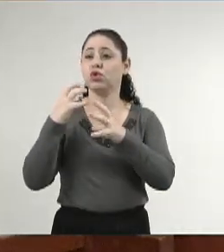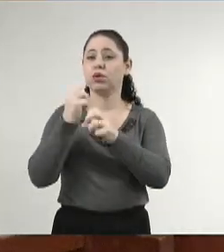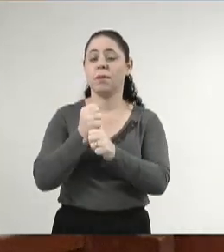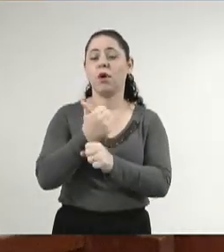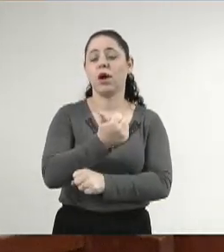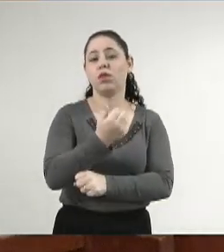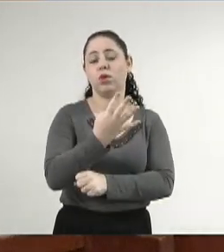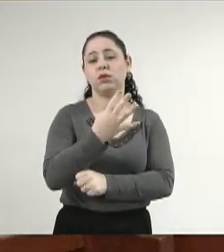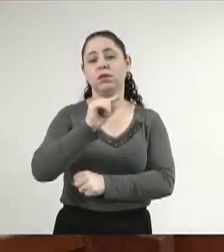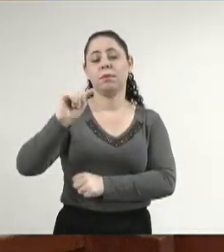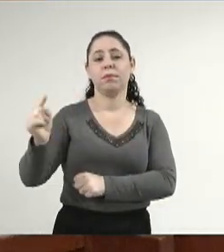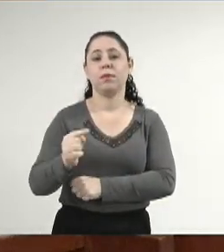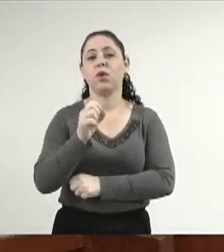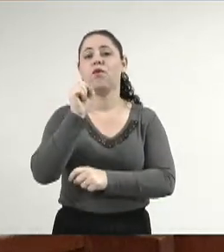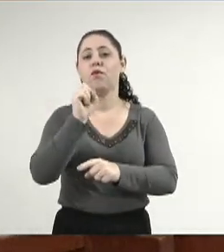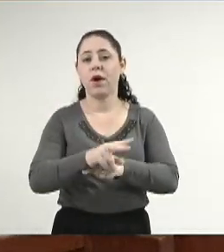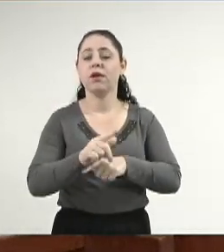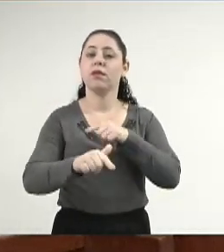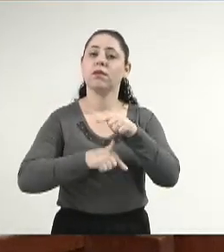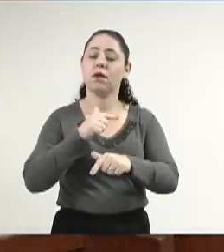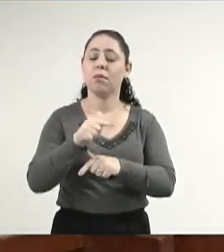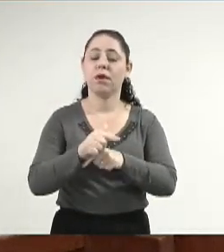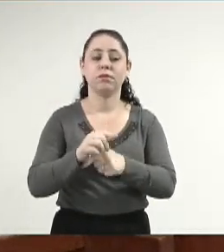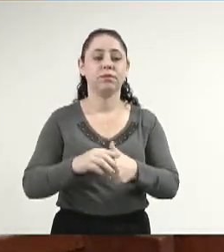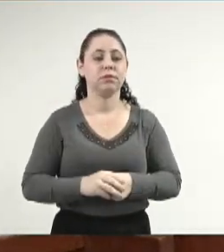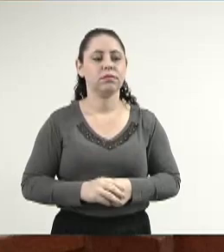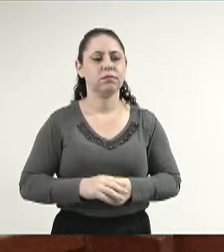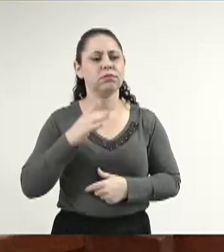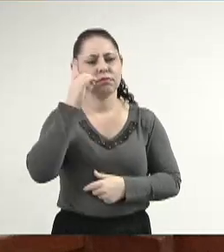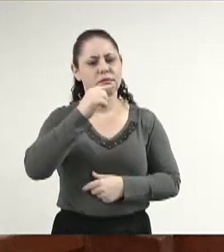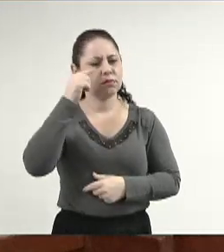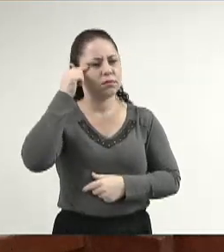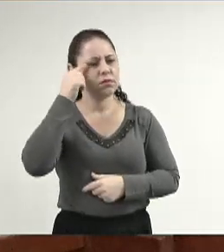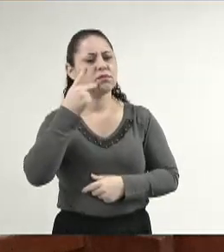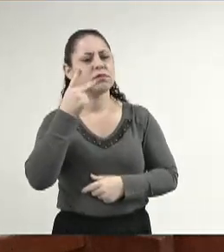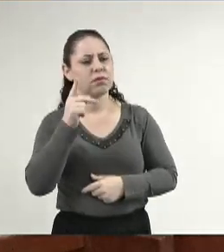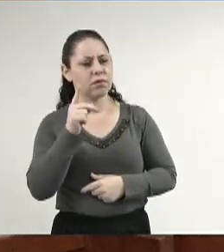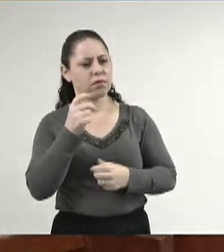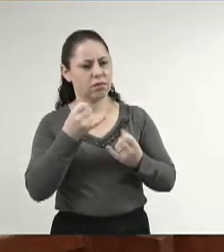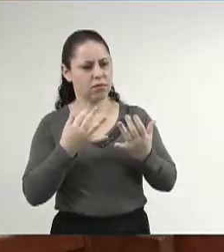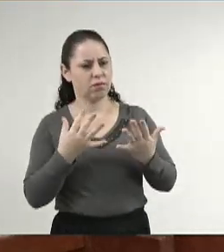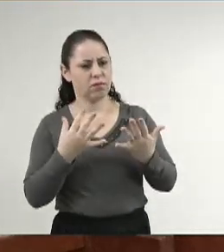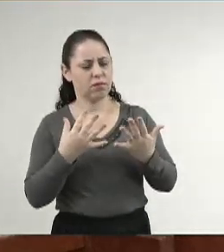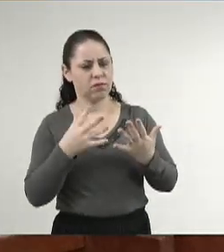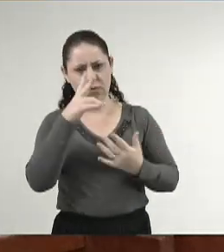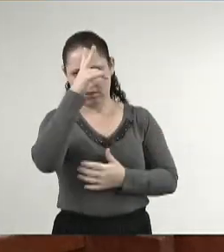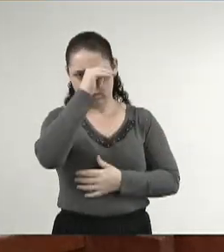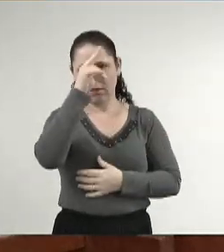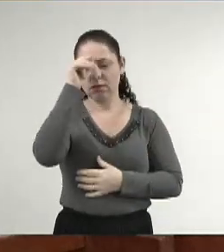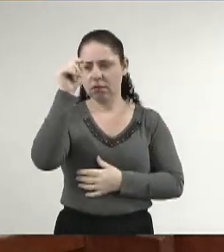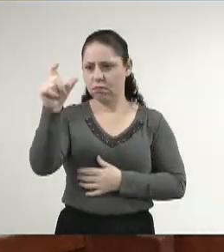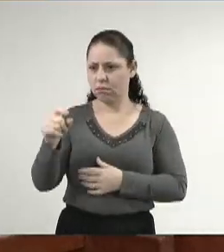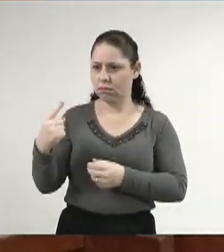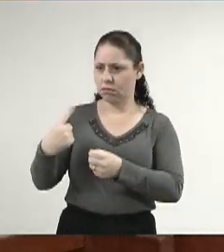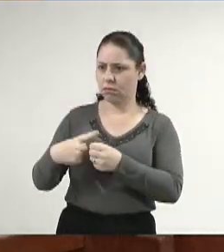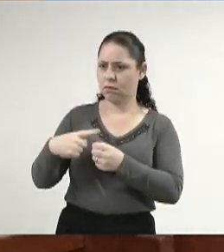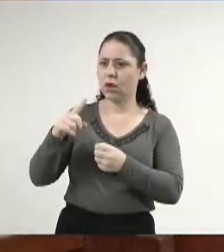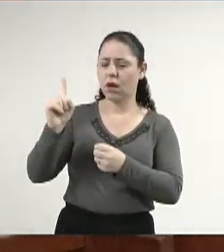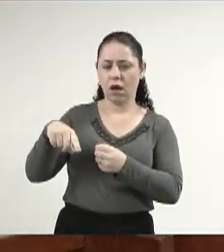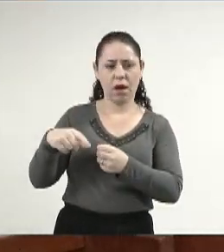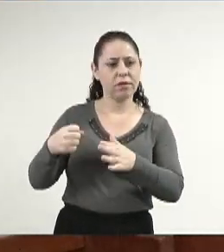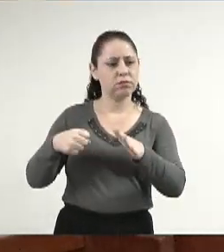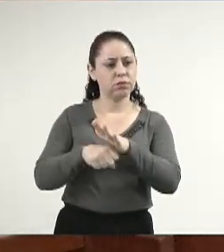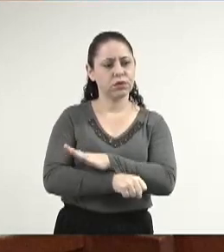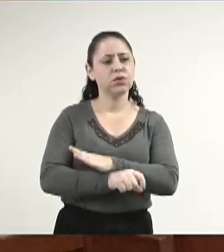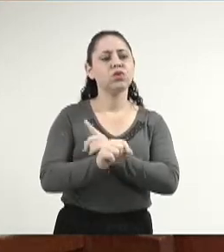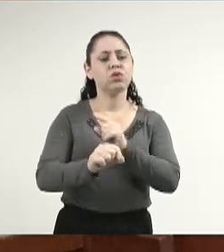mil e 500 empregos gerados. Deputado Rachioca, Vossa Excelência foi prefeito de uma cidade que é uma das, está entre